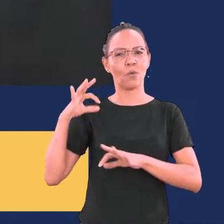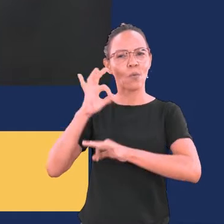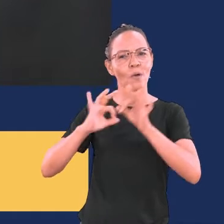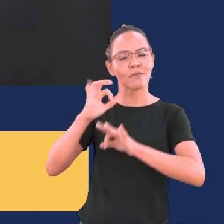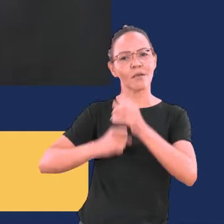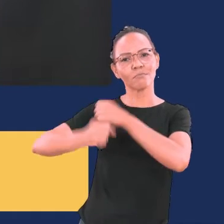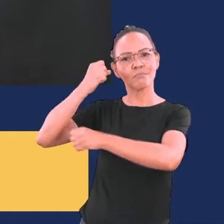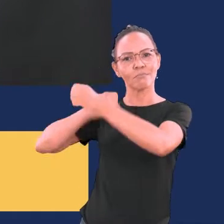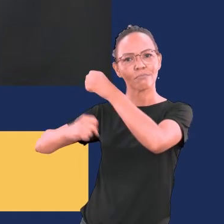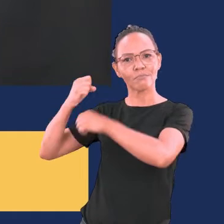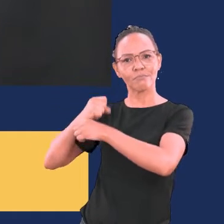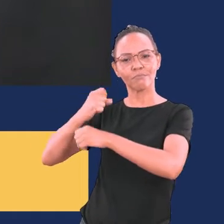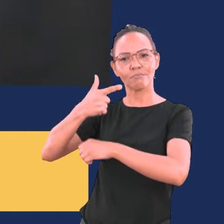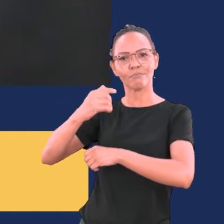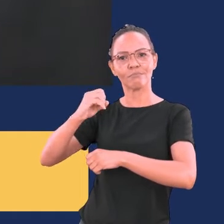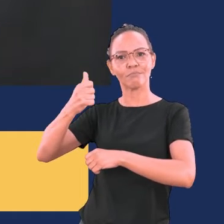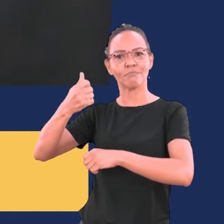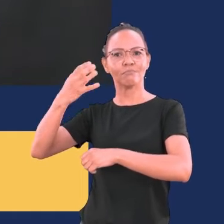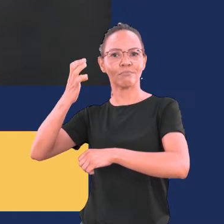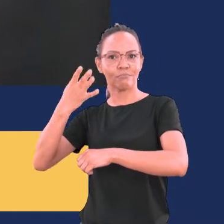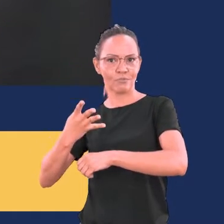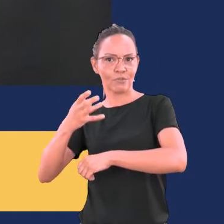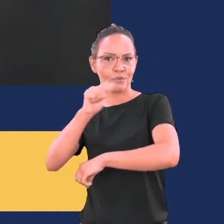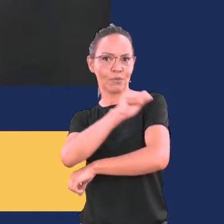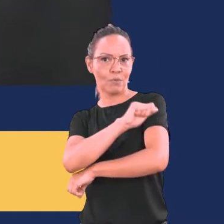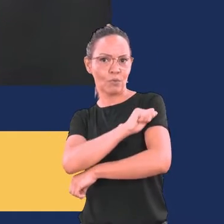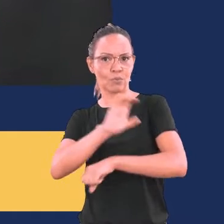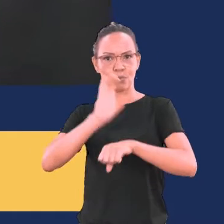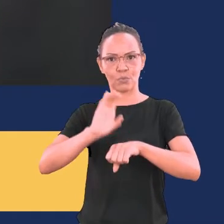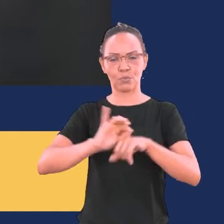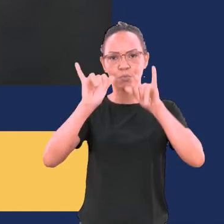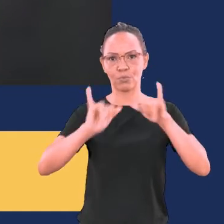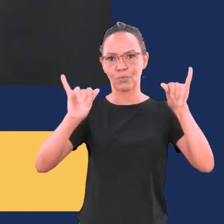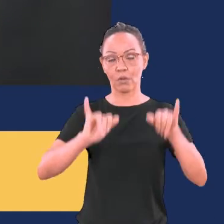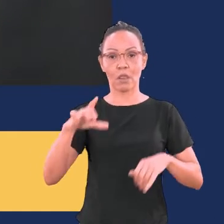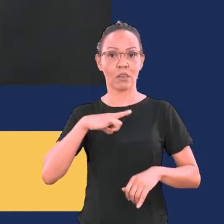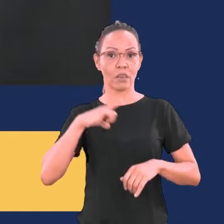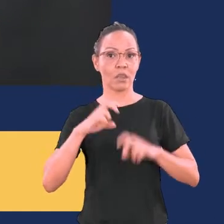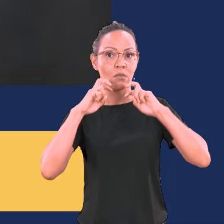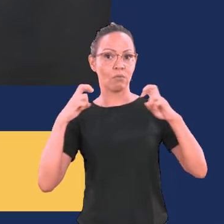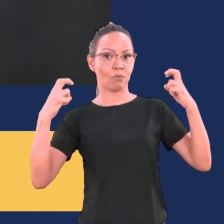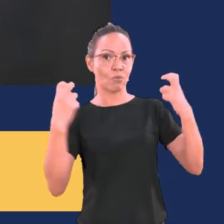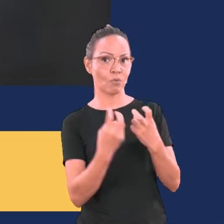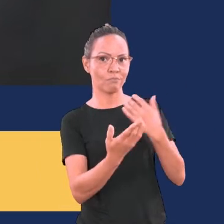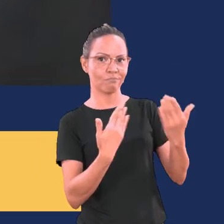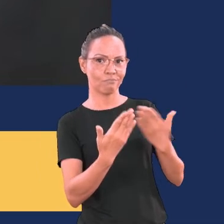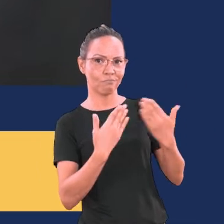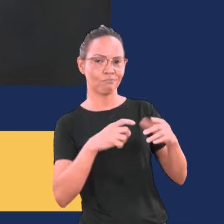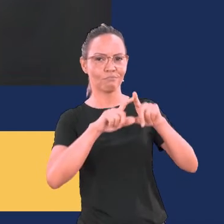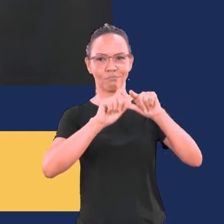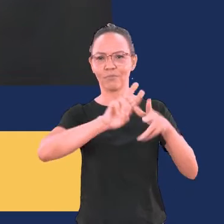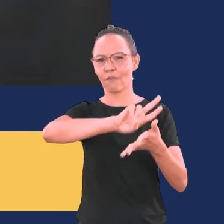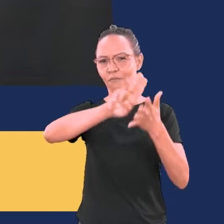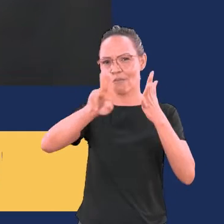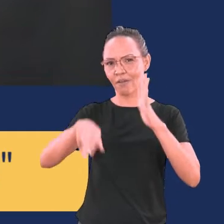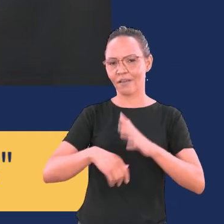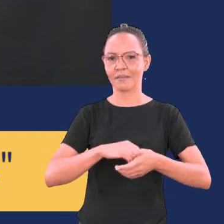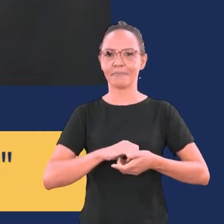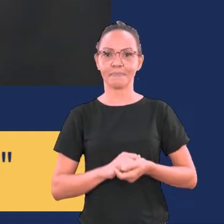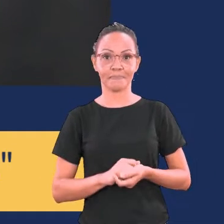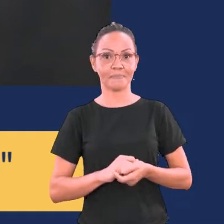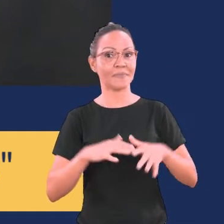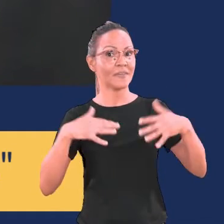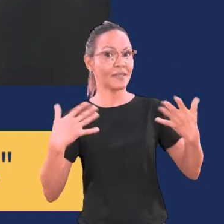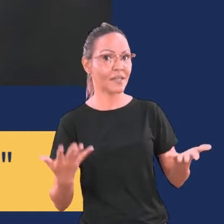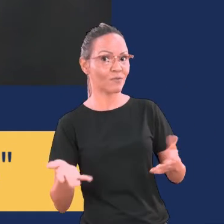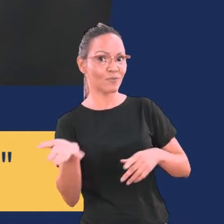estudantes do curso de publicidade. Haverá rodas de conversa, painéis e outras atividades. E